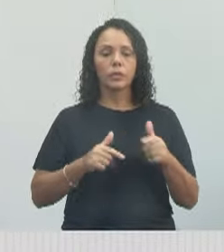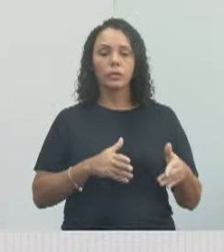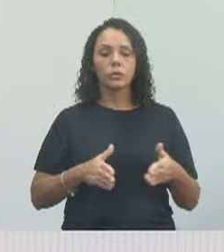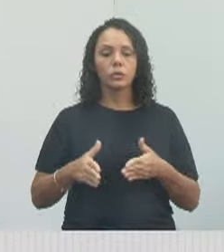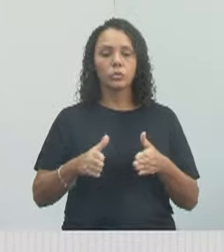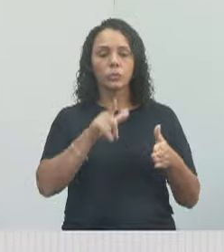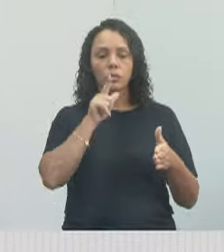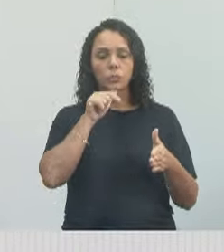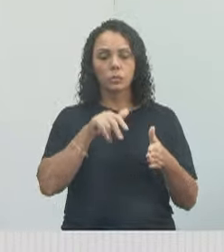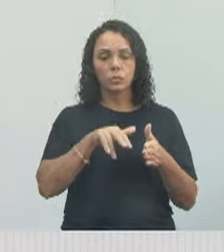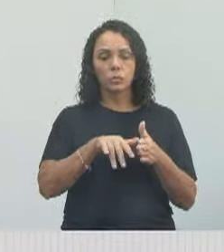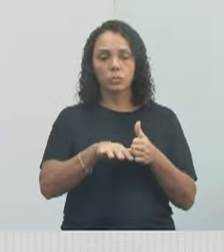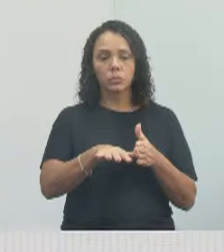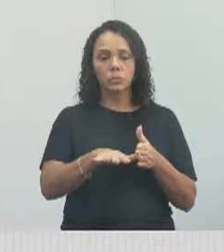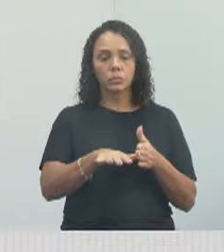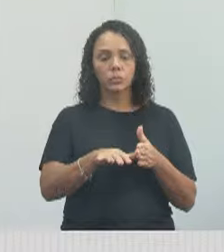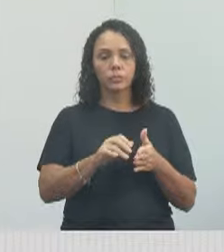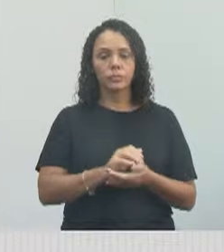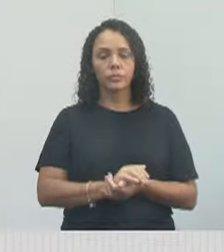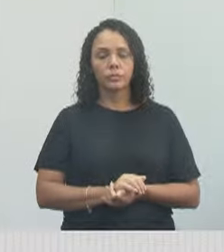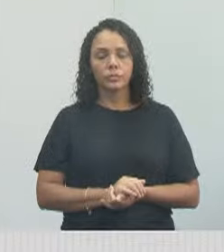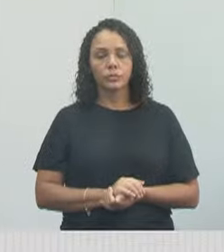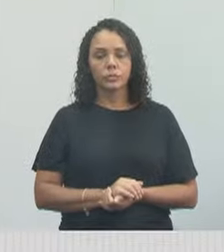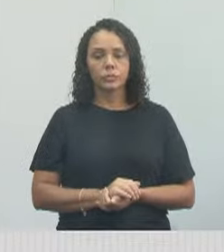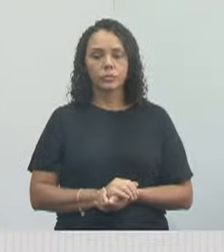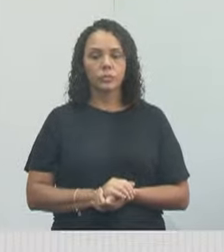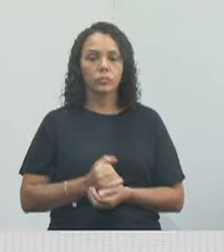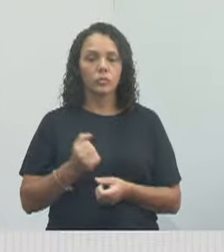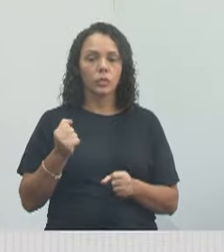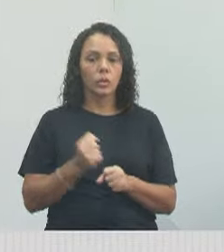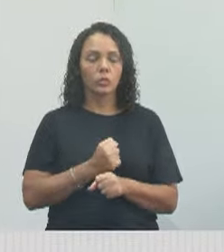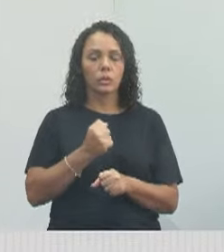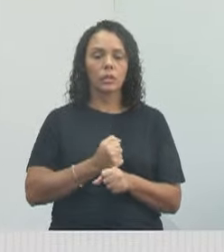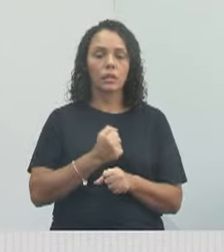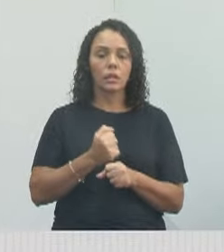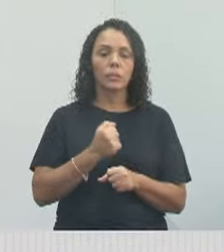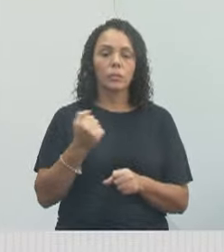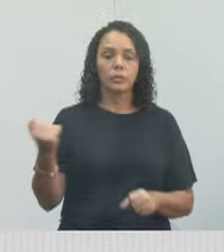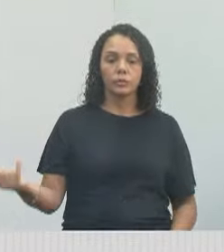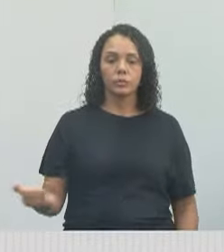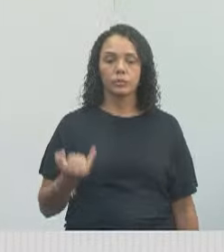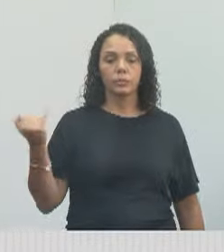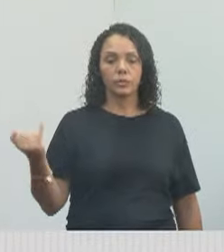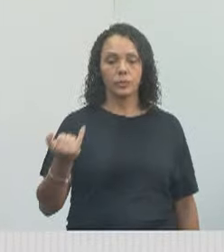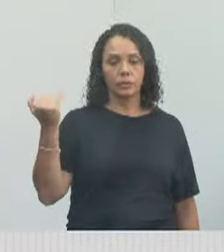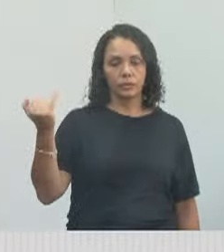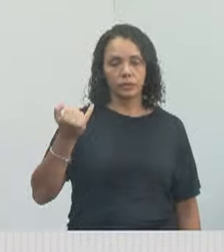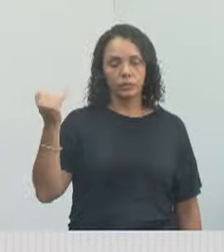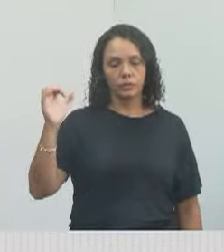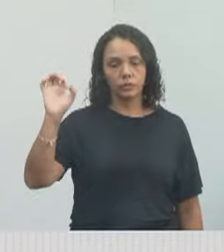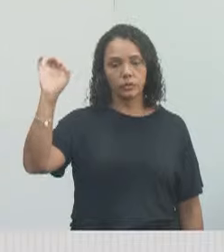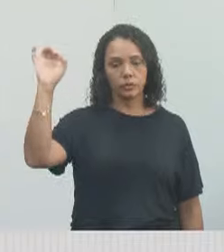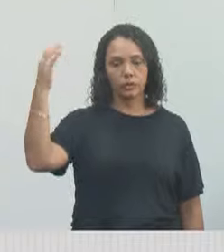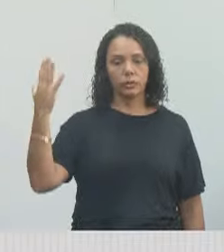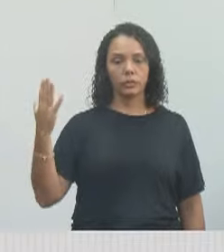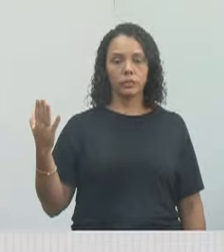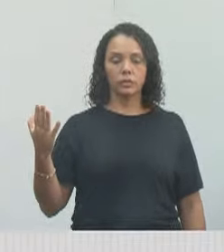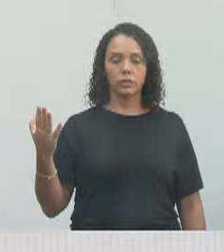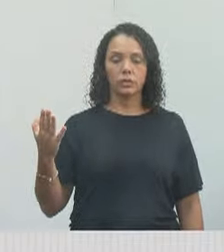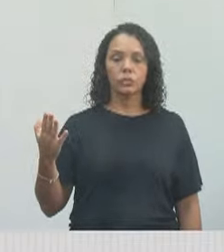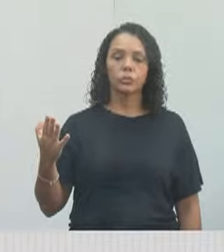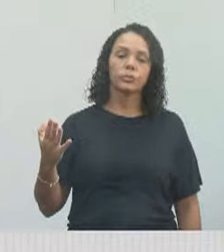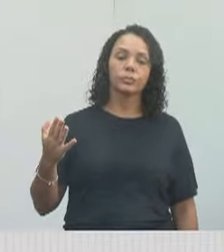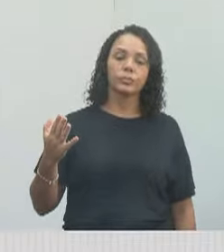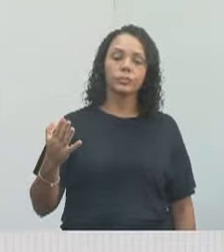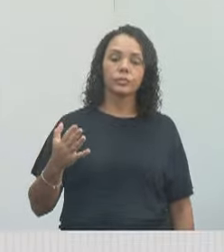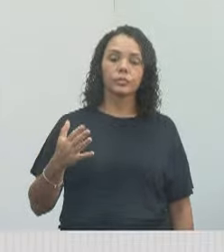do São Luís. É um trabalho bem grande que está sendo feito lá para conter